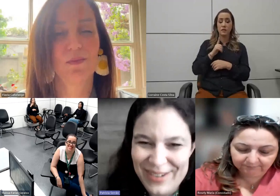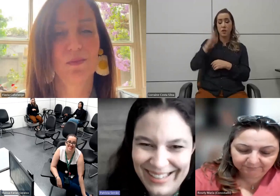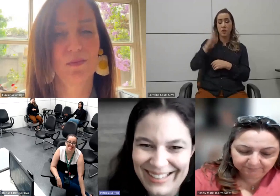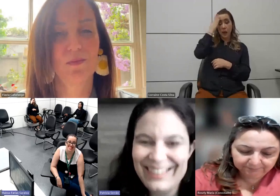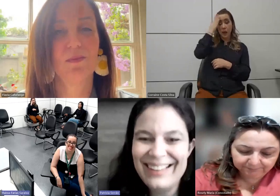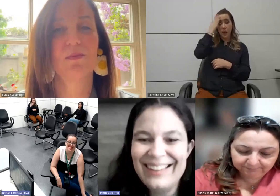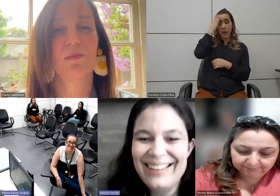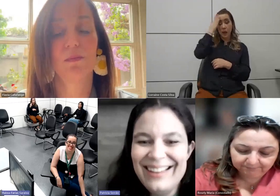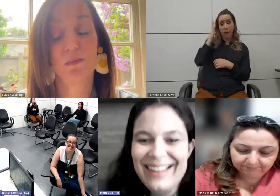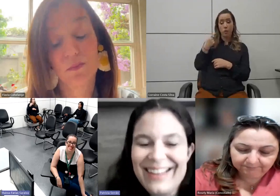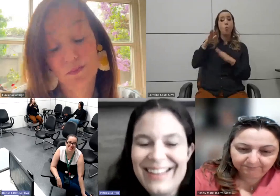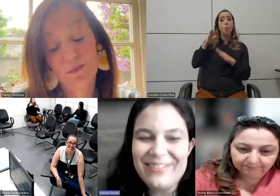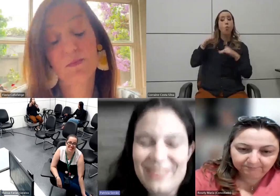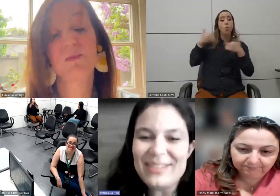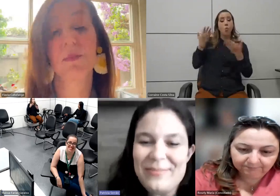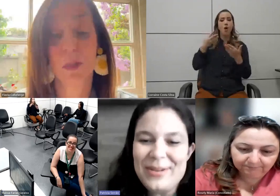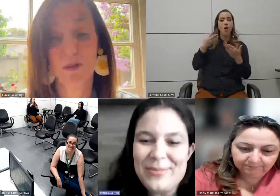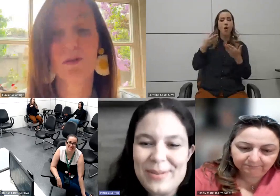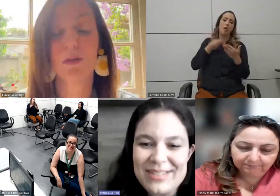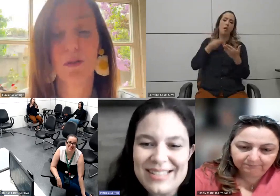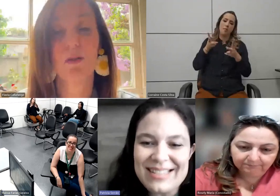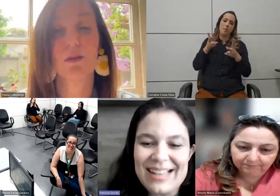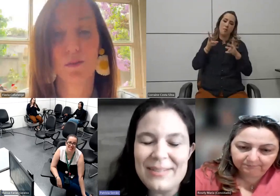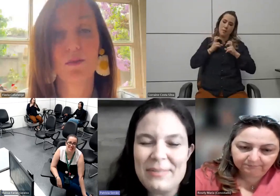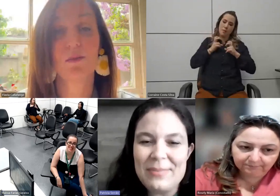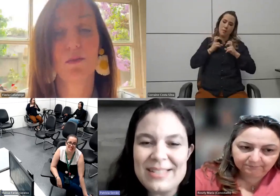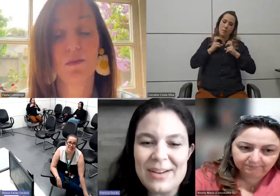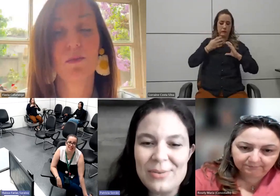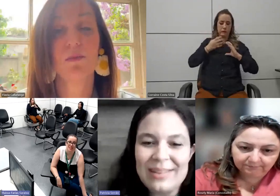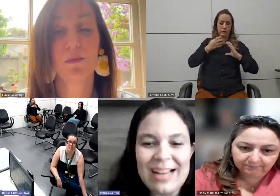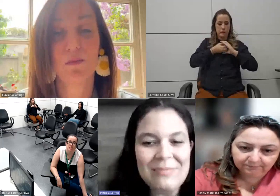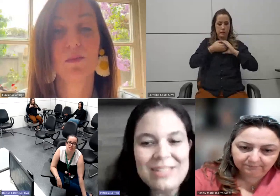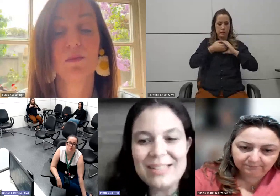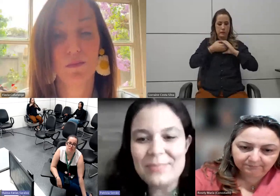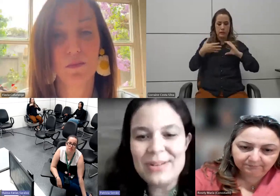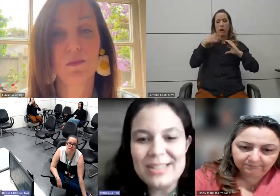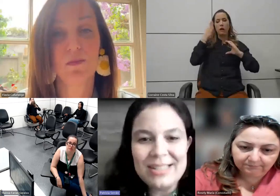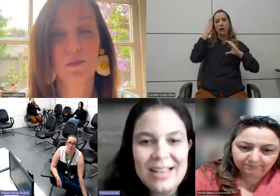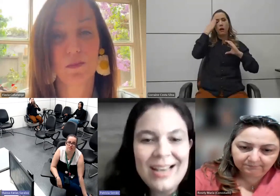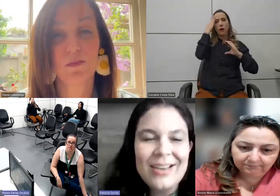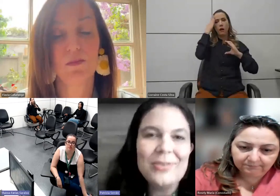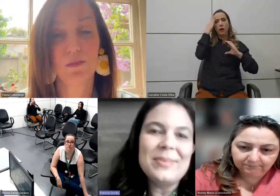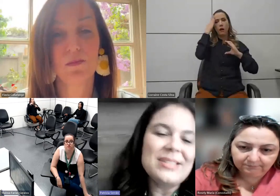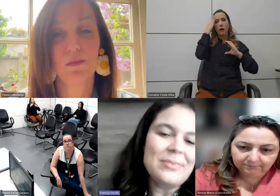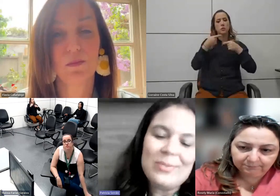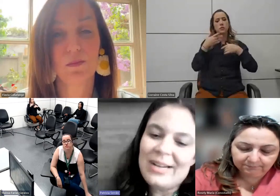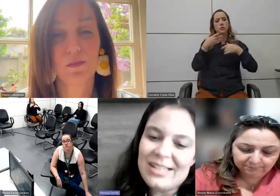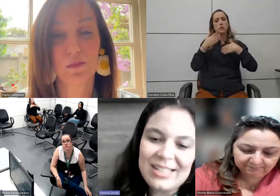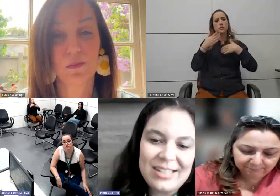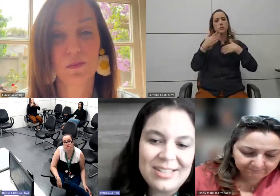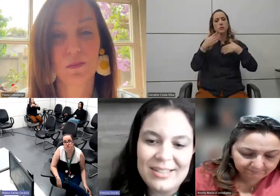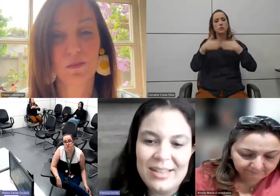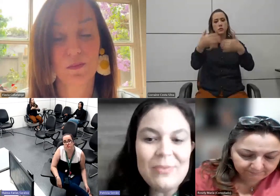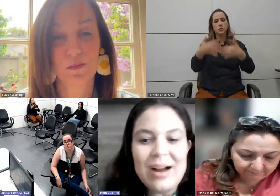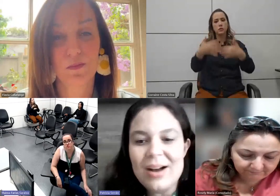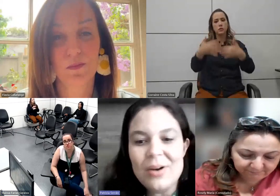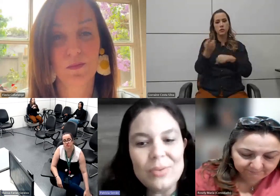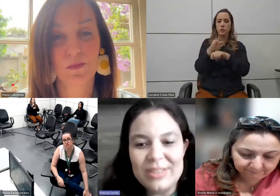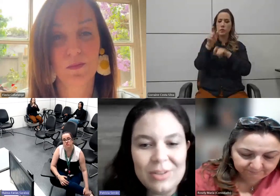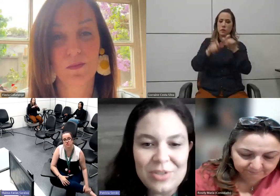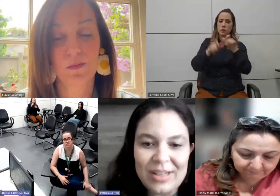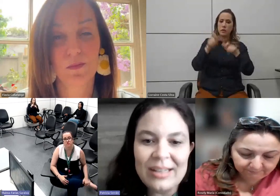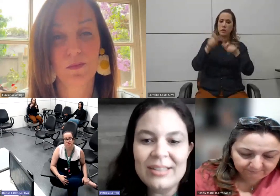ninguém me segura. Eu levei um tempinho para processar também para começar a contar, mas depois eu comecei a procurar gente